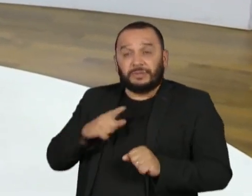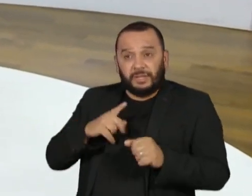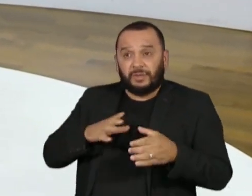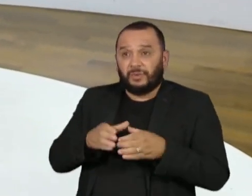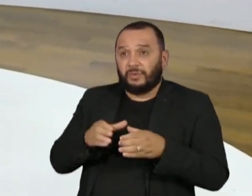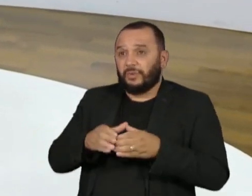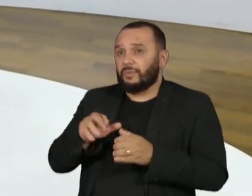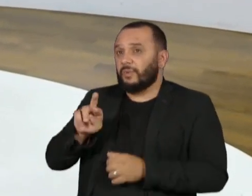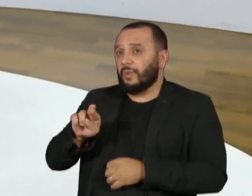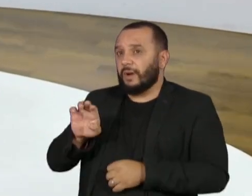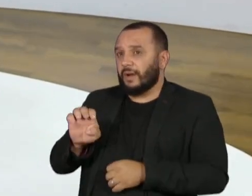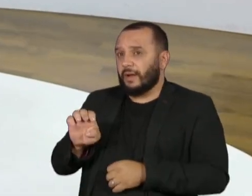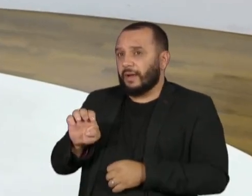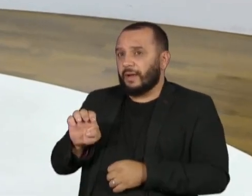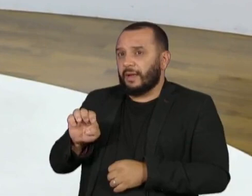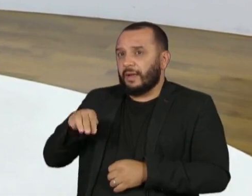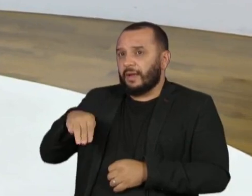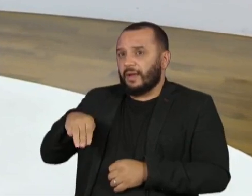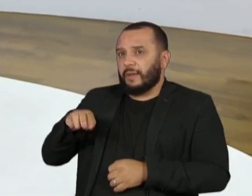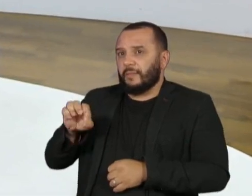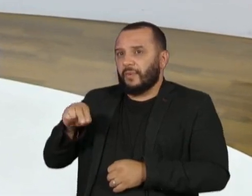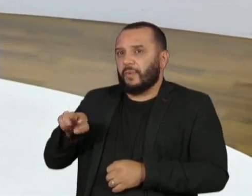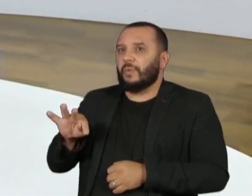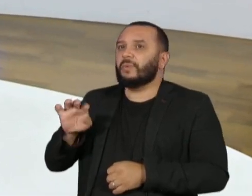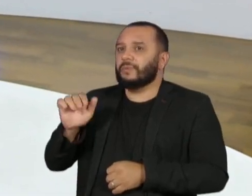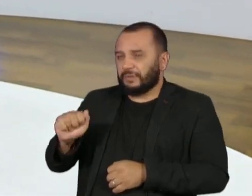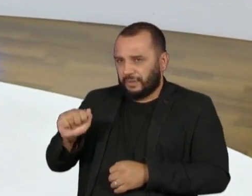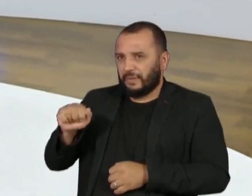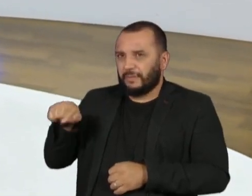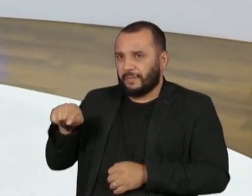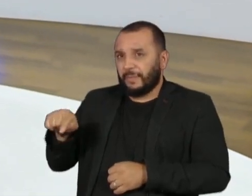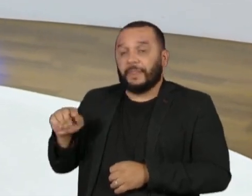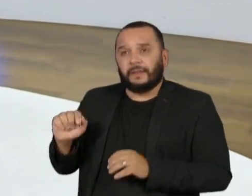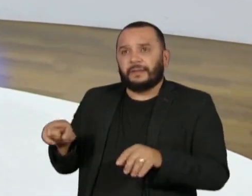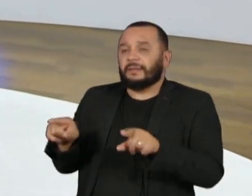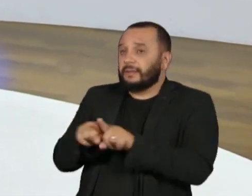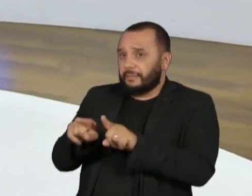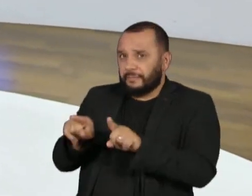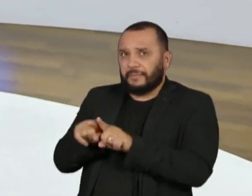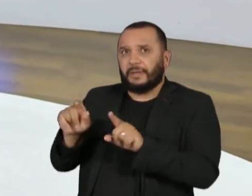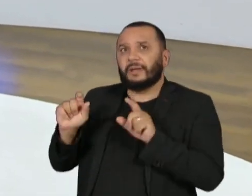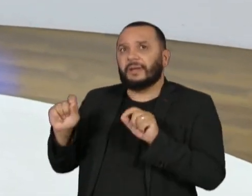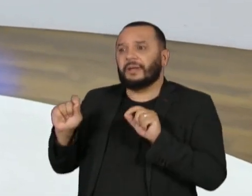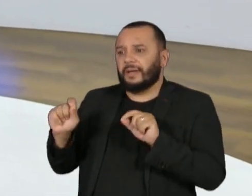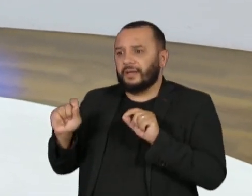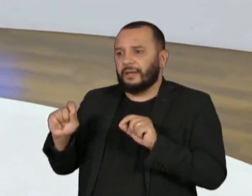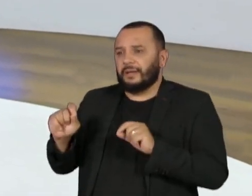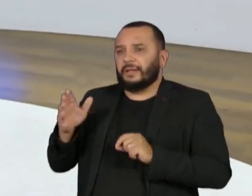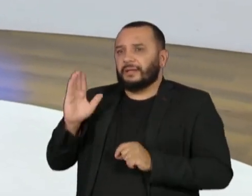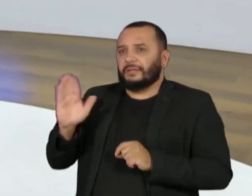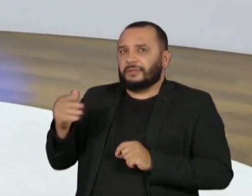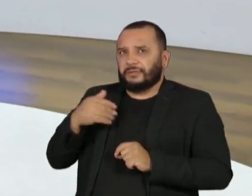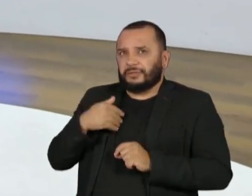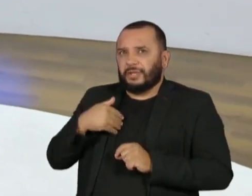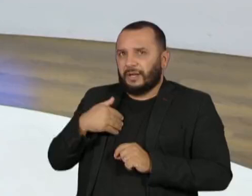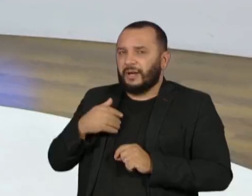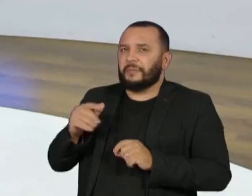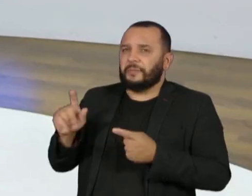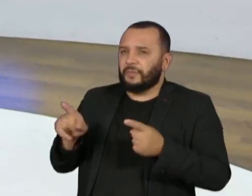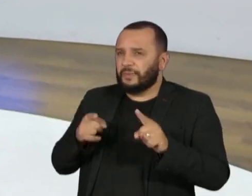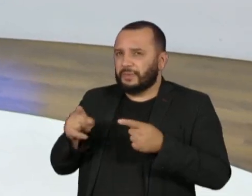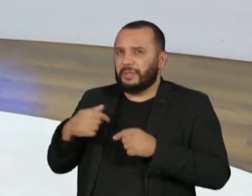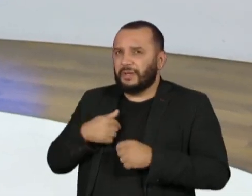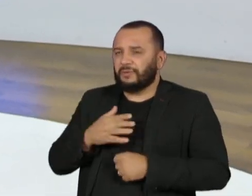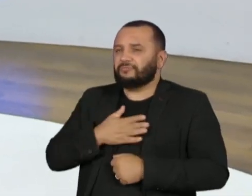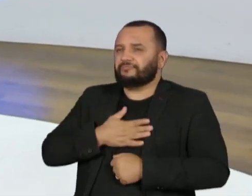responsável disso, não só por abrir a minha escuta, mas por talvez ter sido um dos primeiros álbuns que eu me envolvi